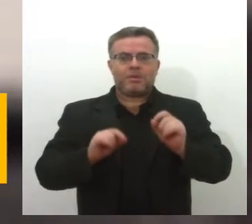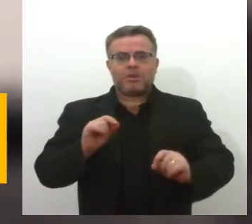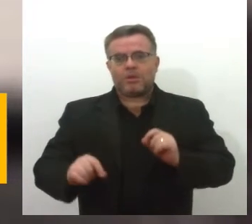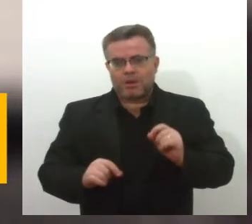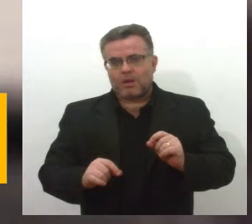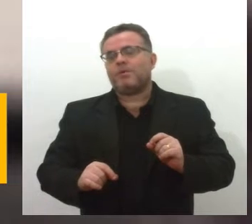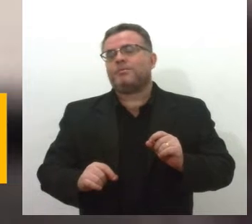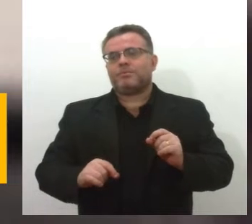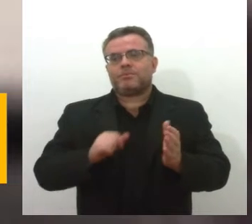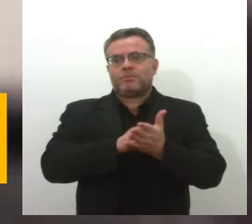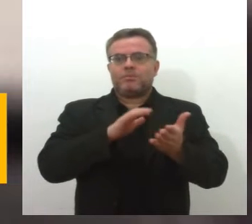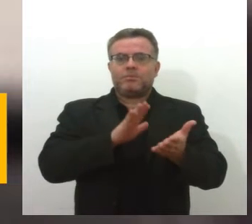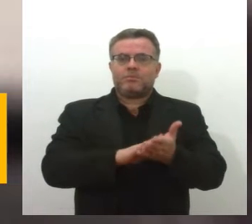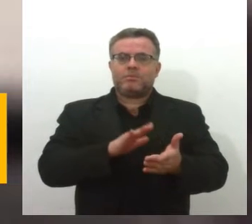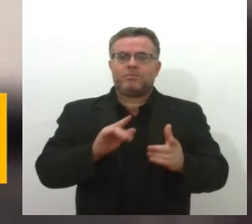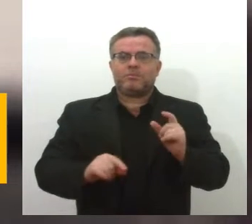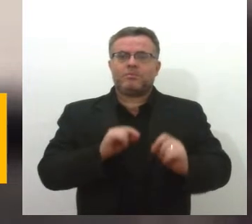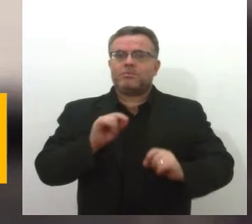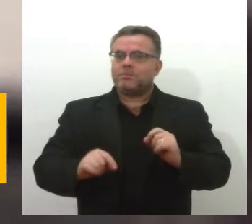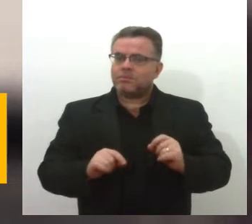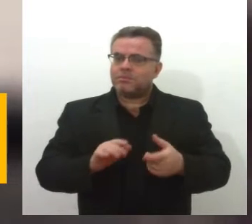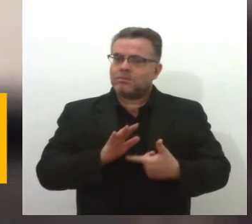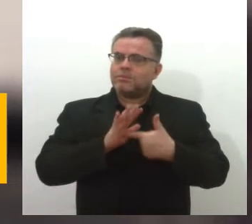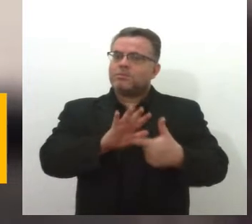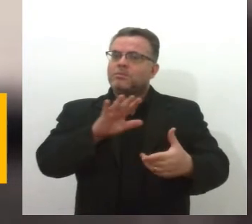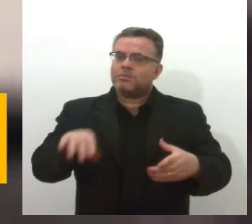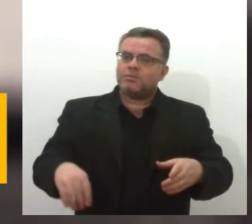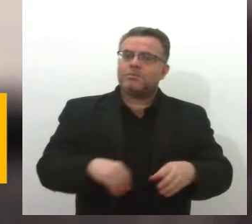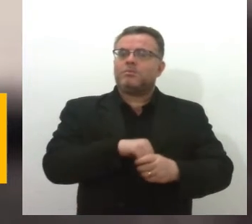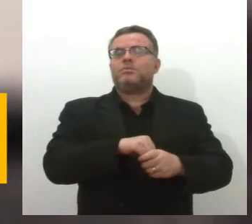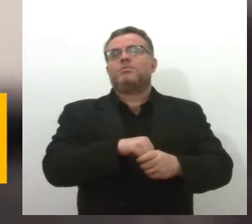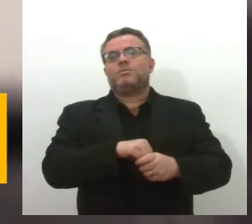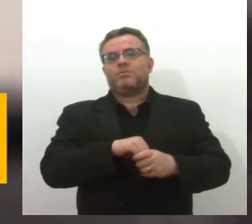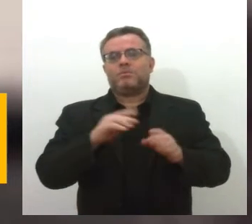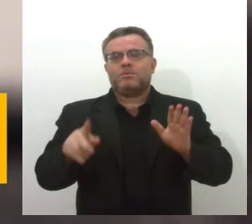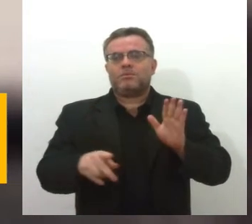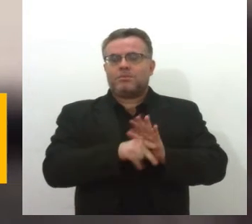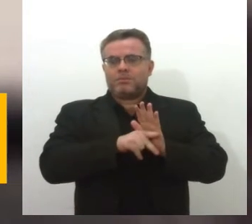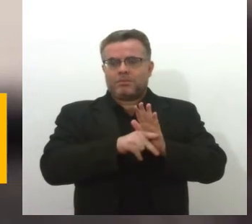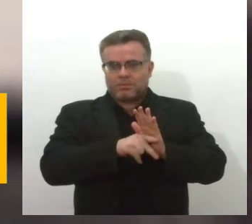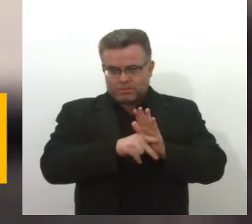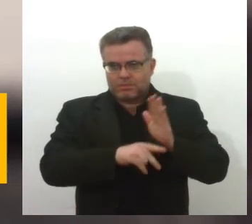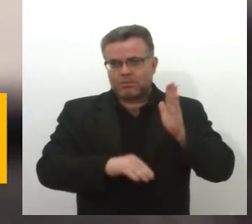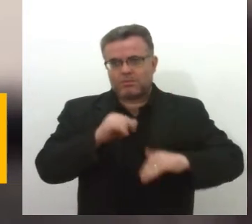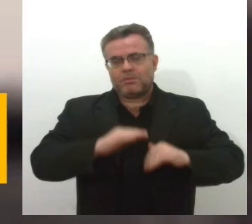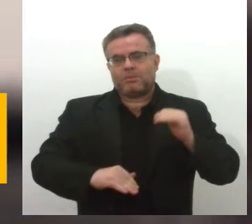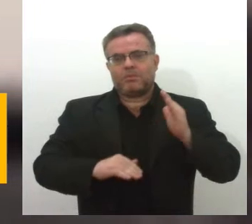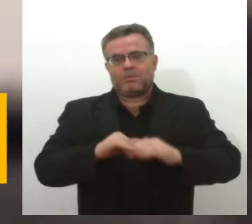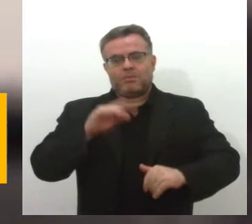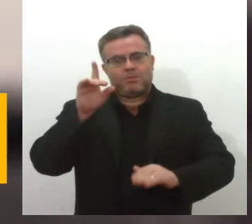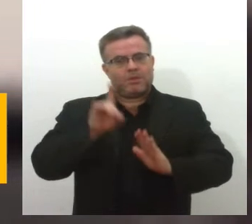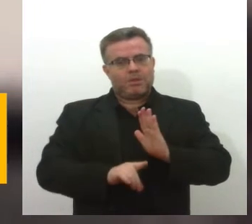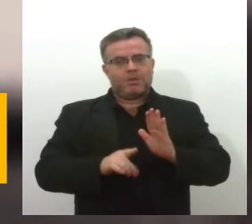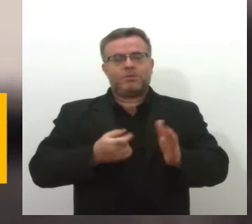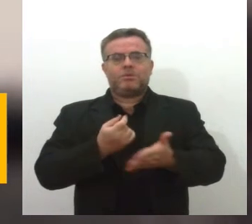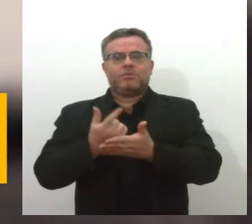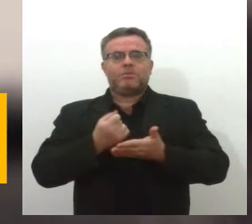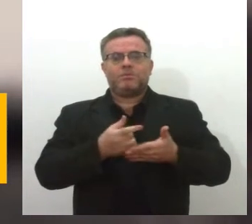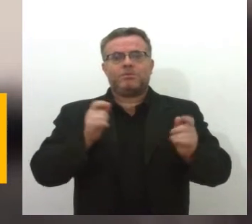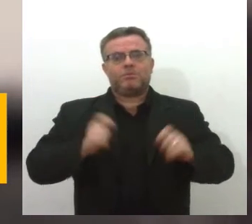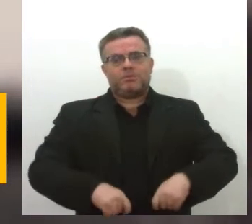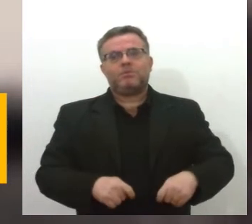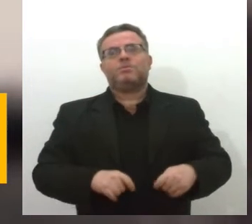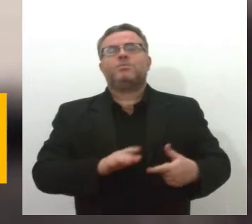a multa que traz, ela é revertida para o Fundo Estadual de Proteção ao Defesa do Consumidor. Ela não é revertida